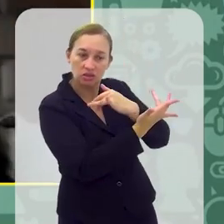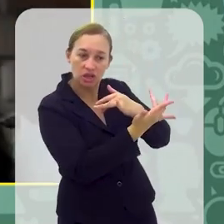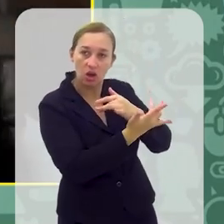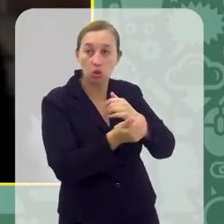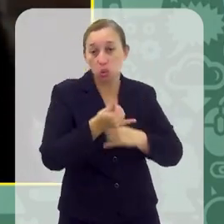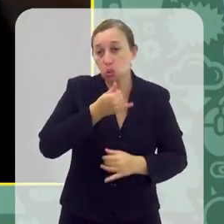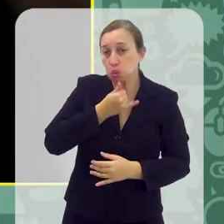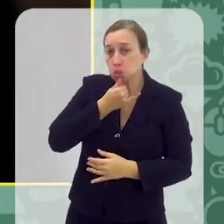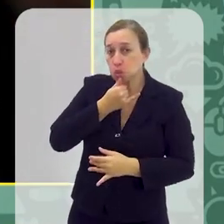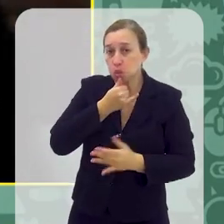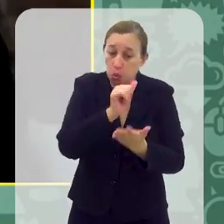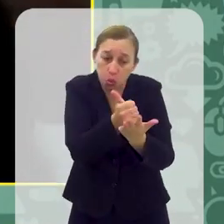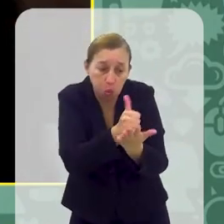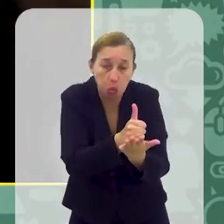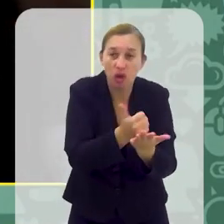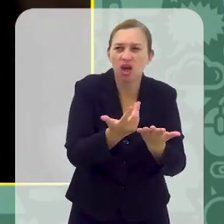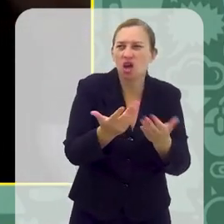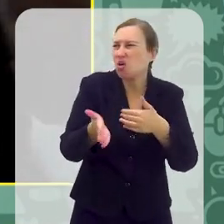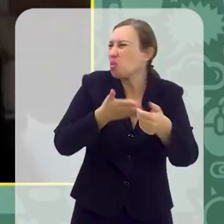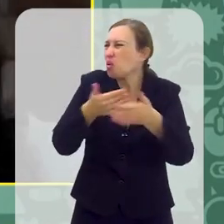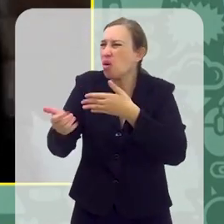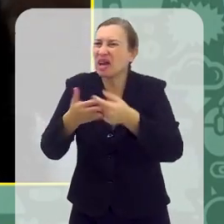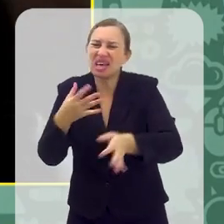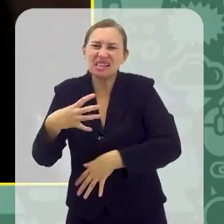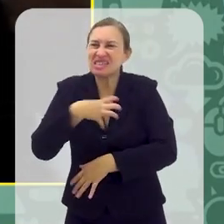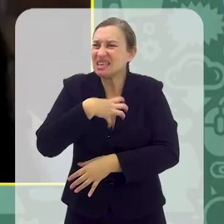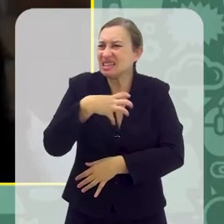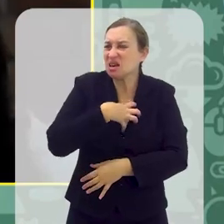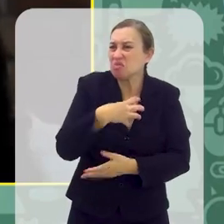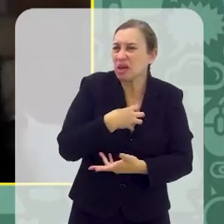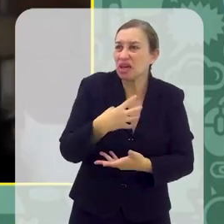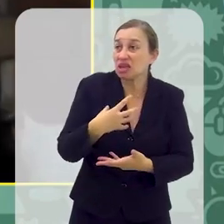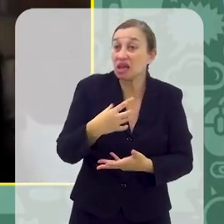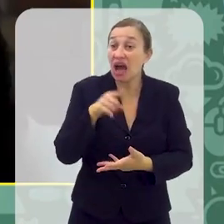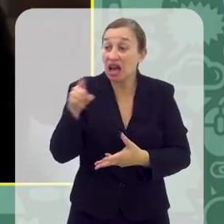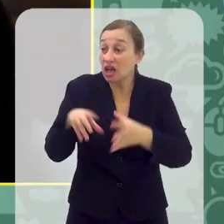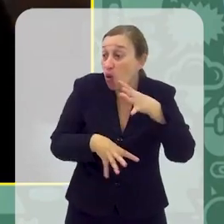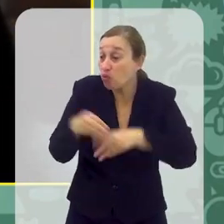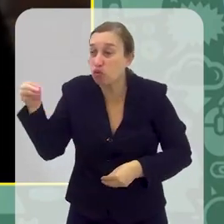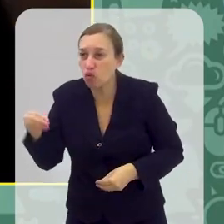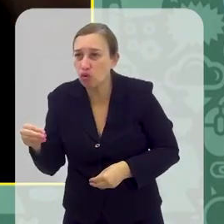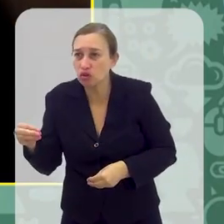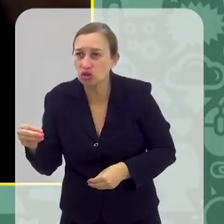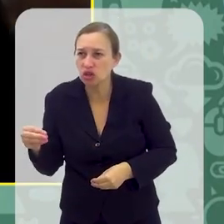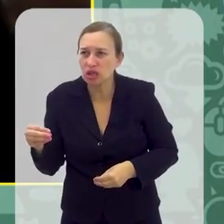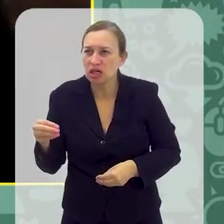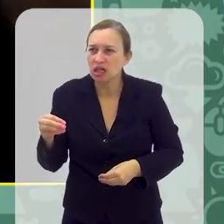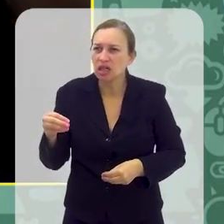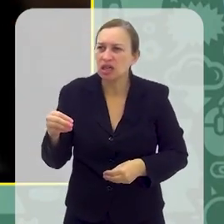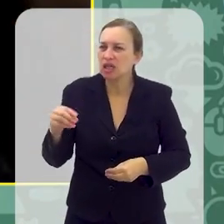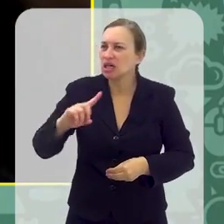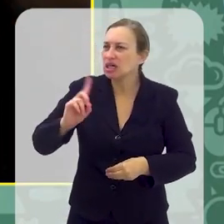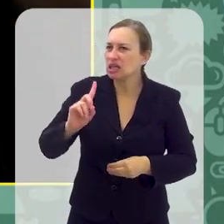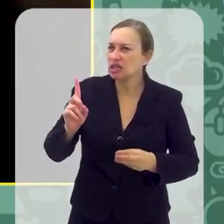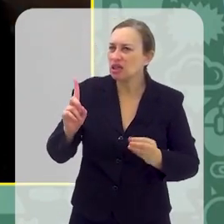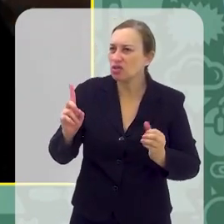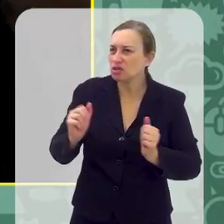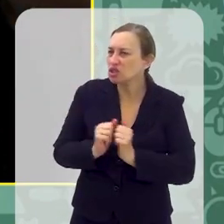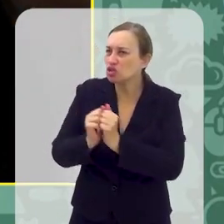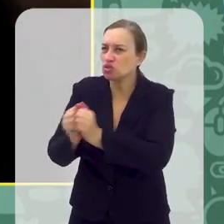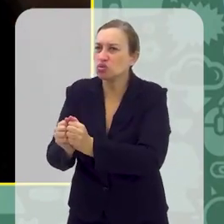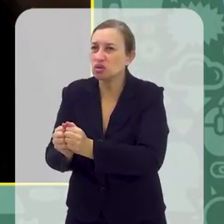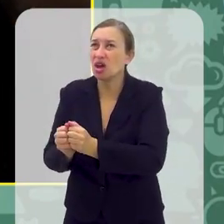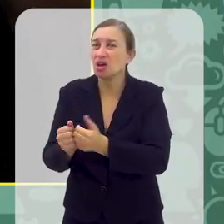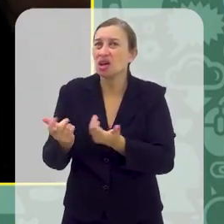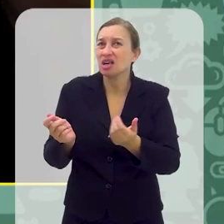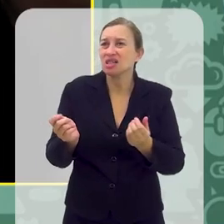eu vou jogar. Qualquer situação, ali é o meu escape, é a minha fuga, e a gente não desenvolve essa capacidade de lidar com as